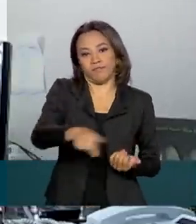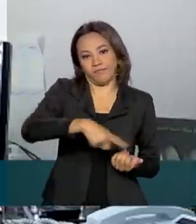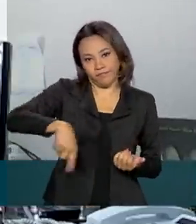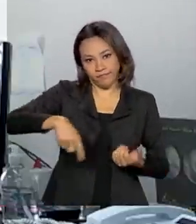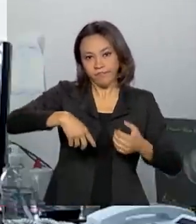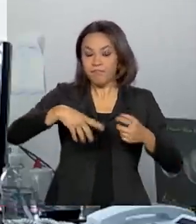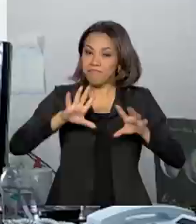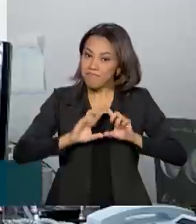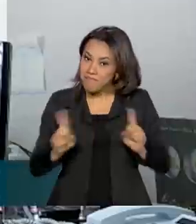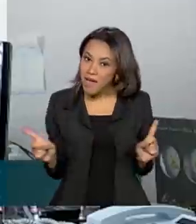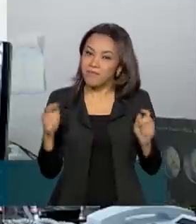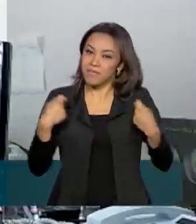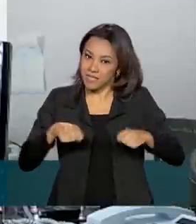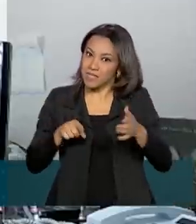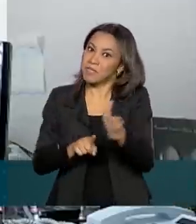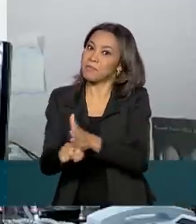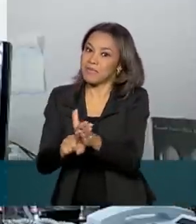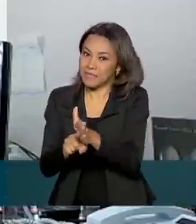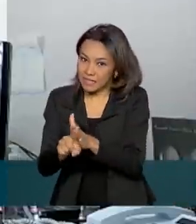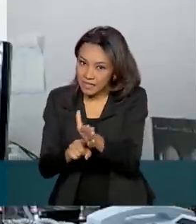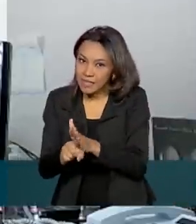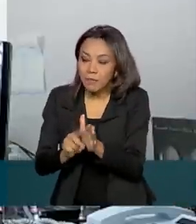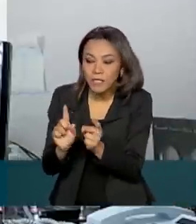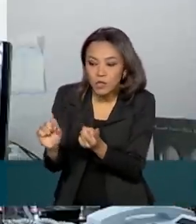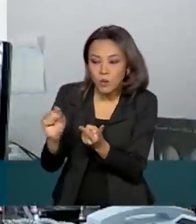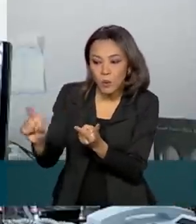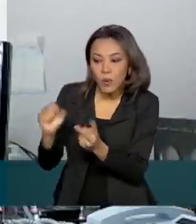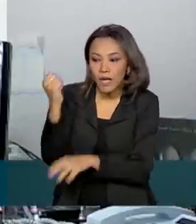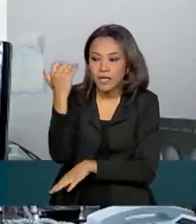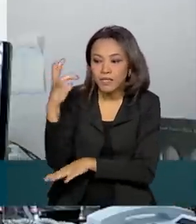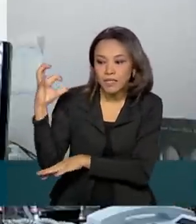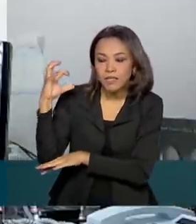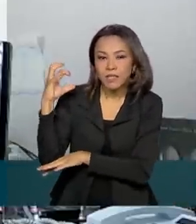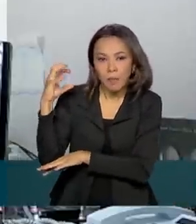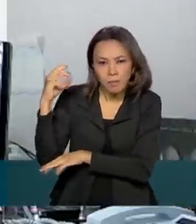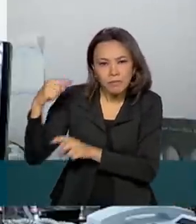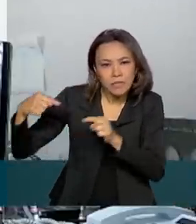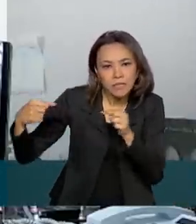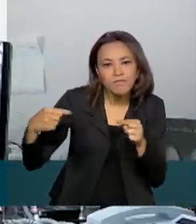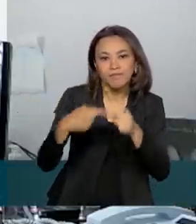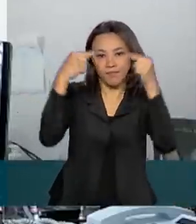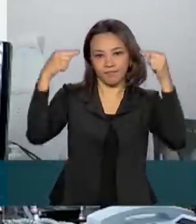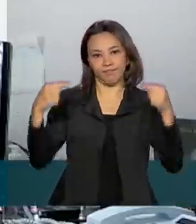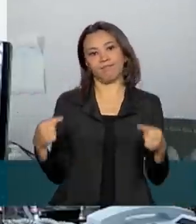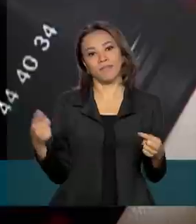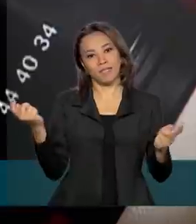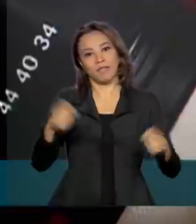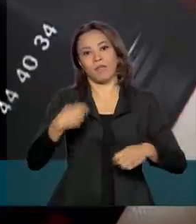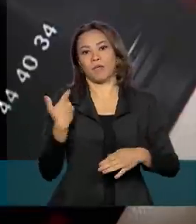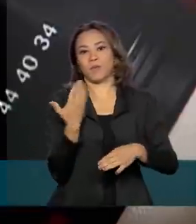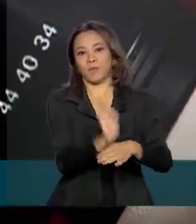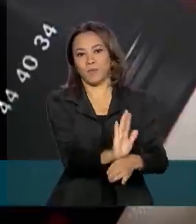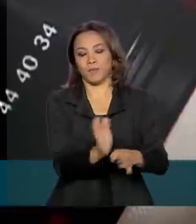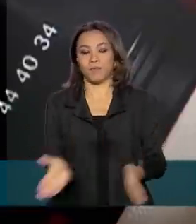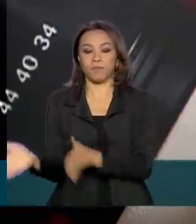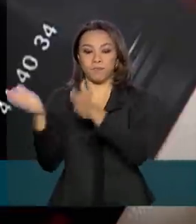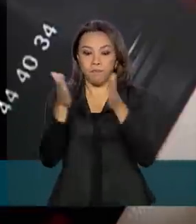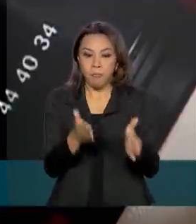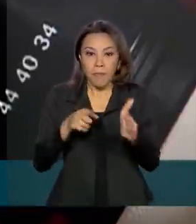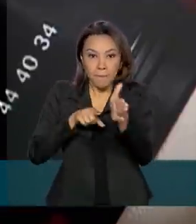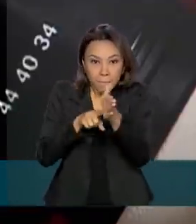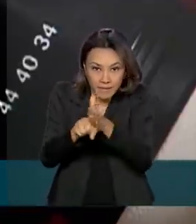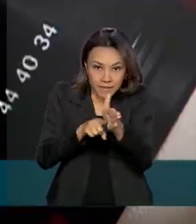Mas é preciso muita pesquisa para selecionar as espécies corretas que tolerem os resíduos e que possam remediá-los. A pesquisa,